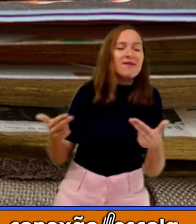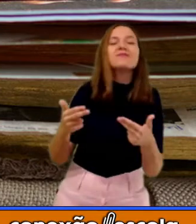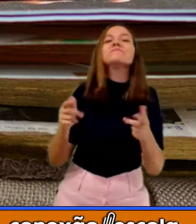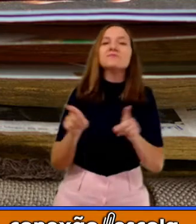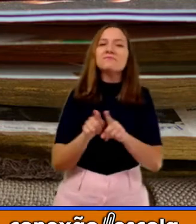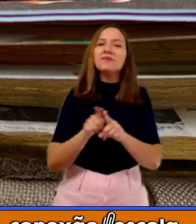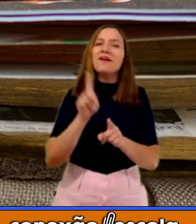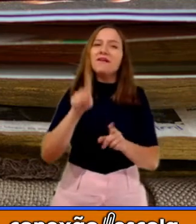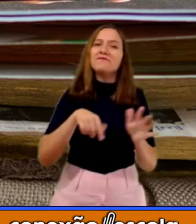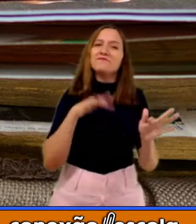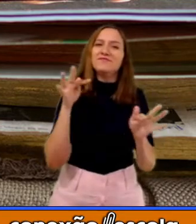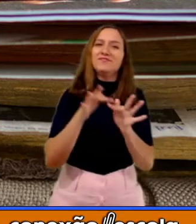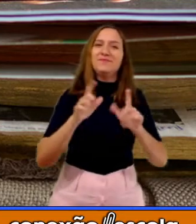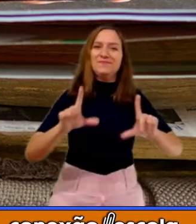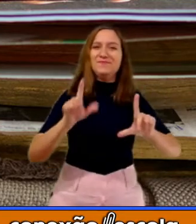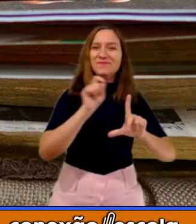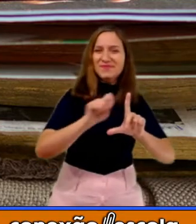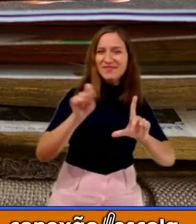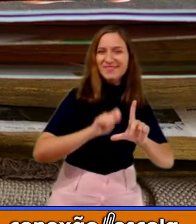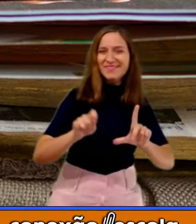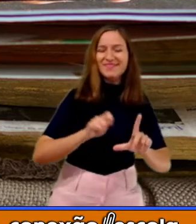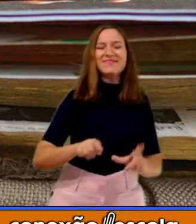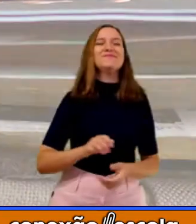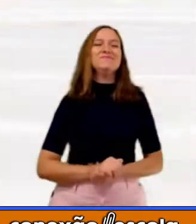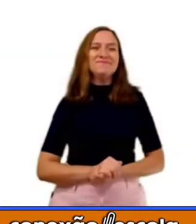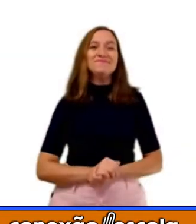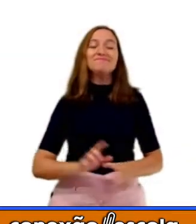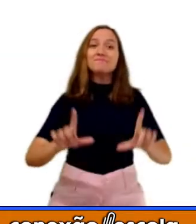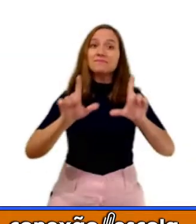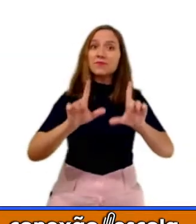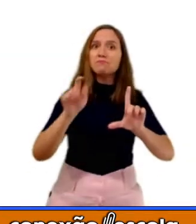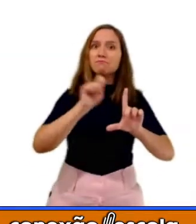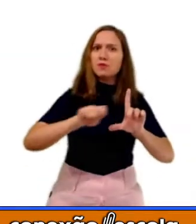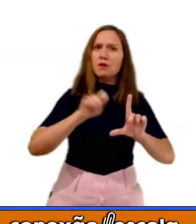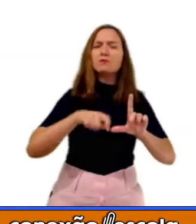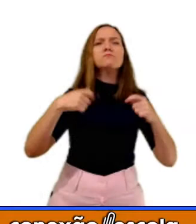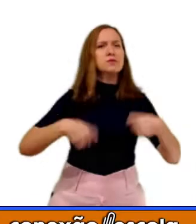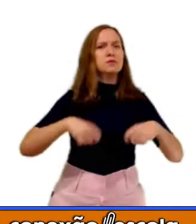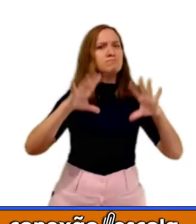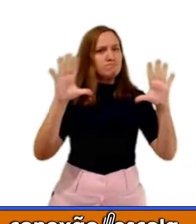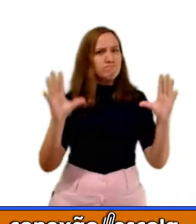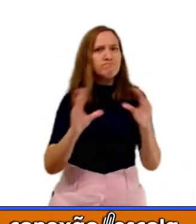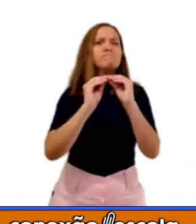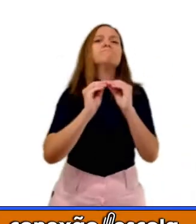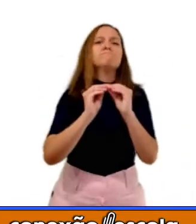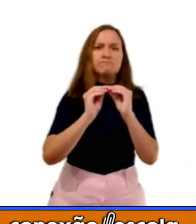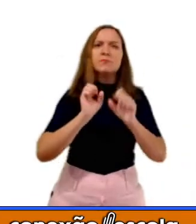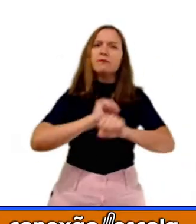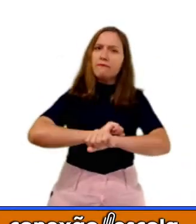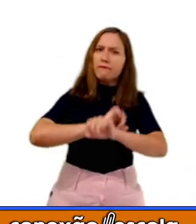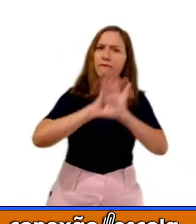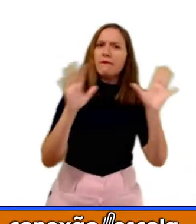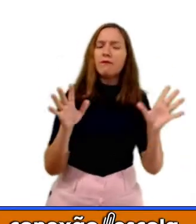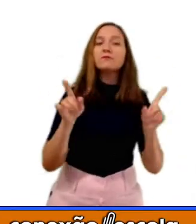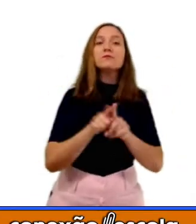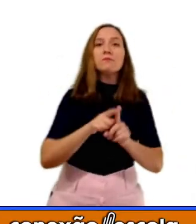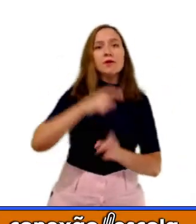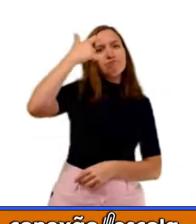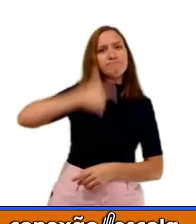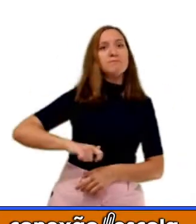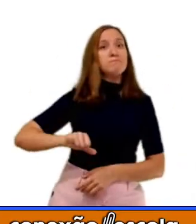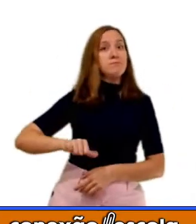é a função de um bilhete. Um bilhete, ele deve ser curto, objetivo e escrito em primeira